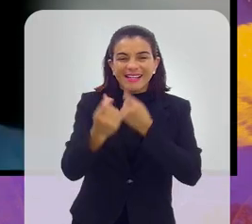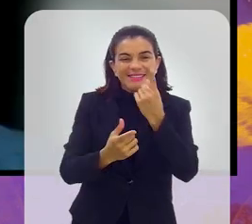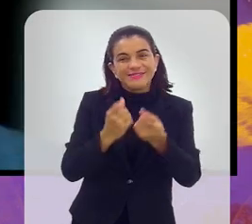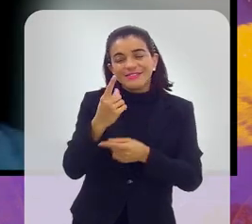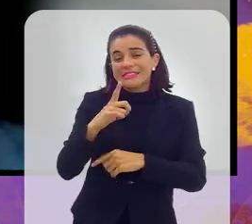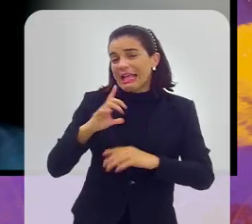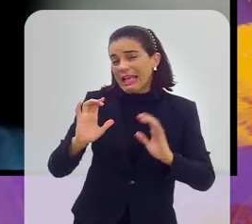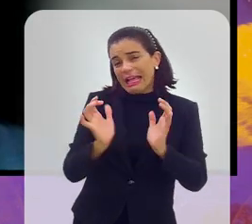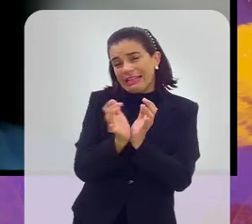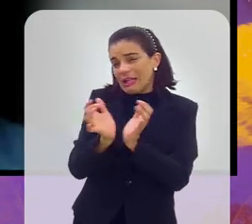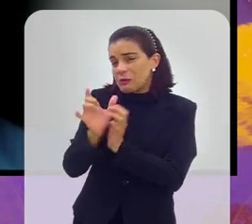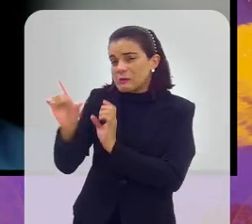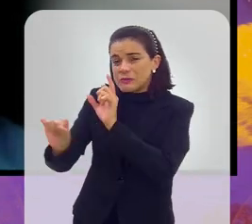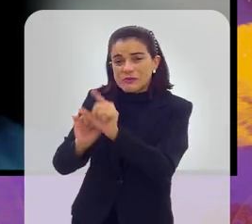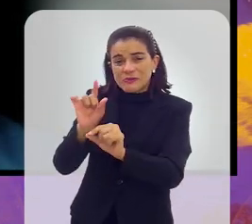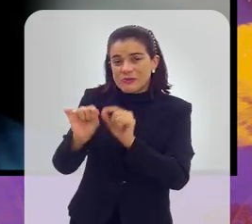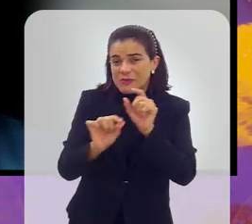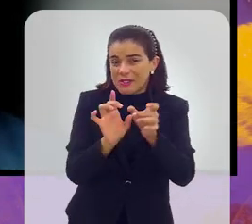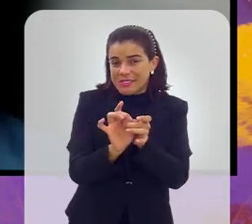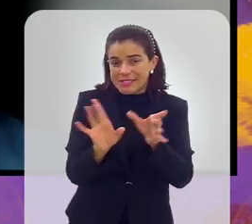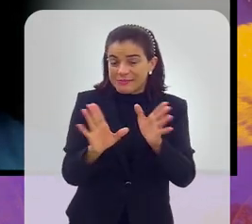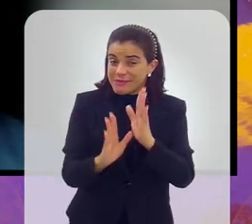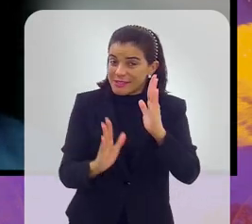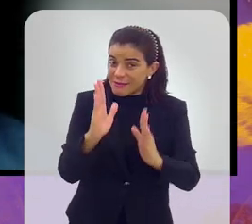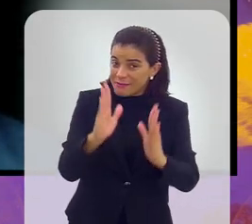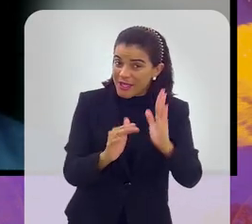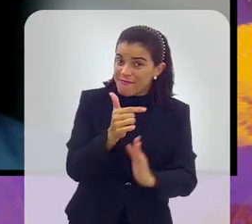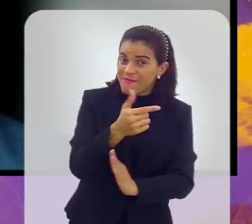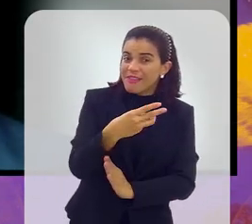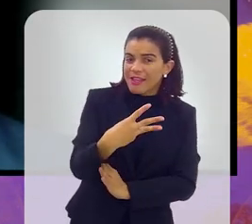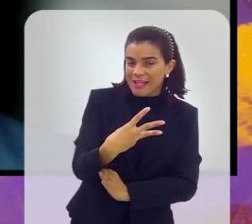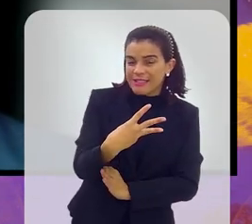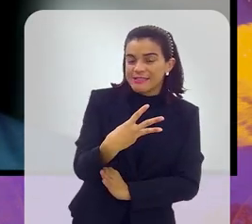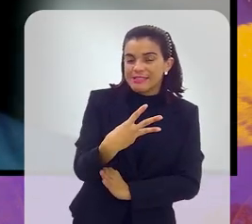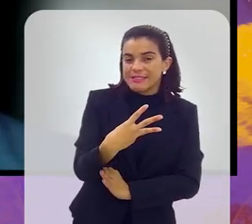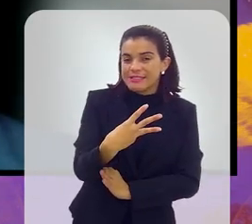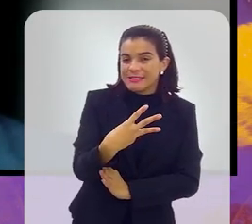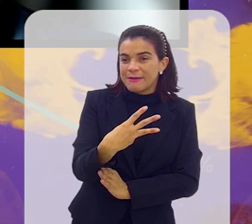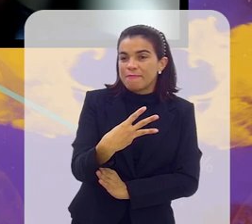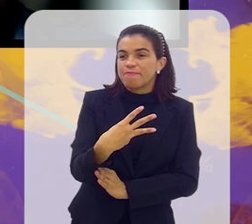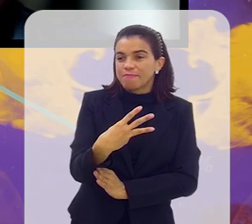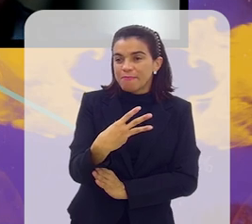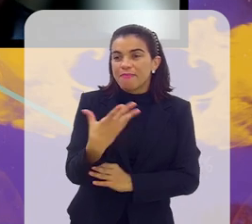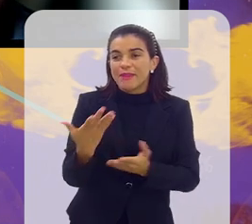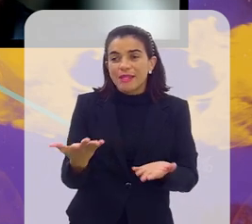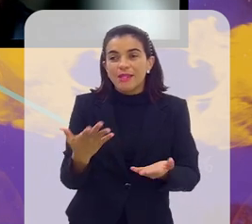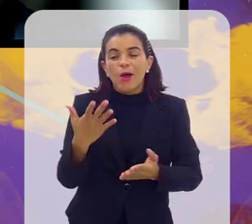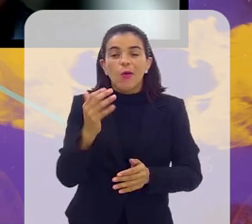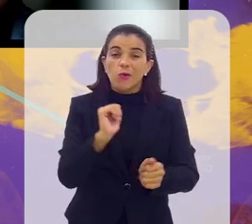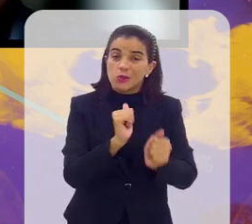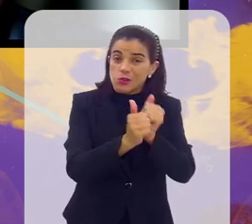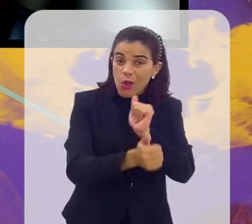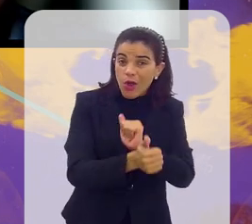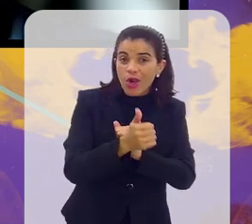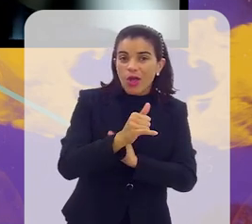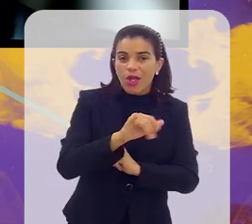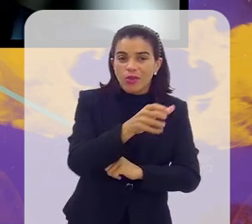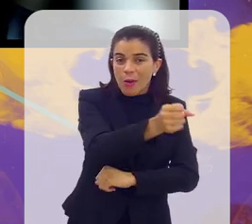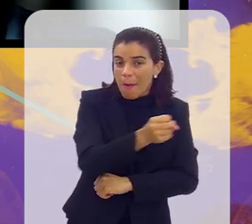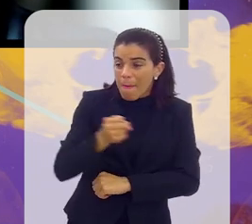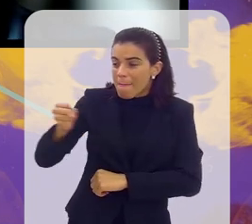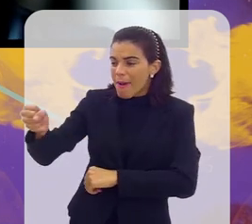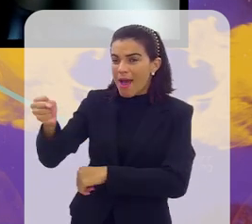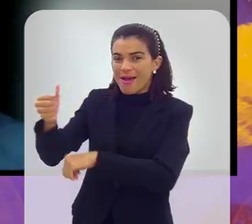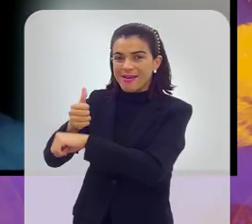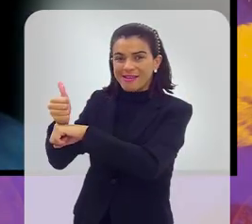problema de evento, enfim, cada um tem a sua escolha, mas a nossa média fica ali em 23. E sobre a quantidade de jogadores que acabam